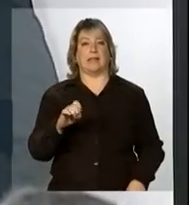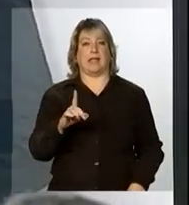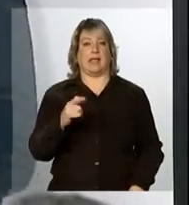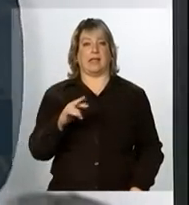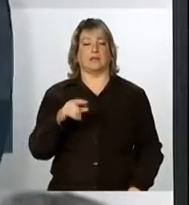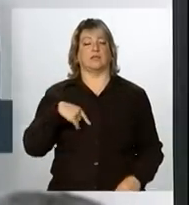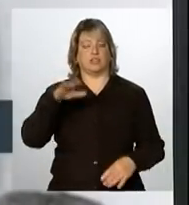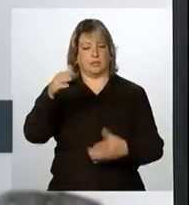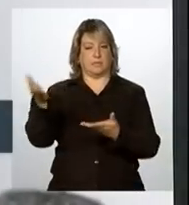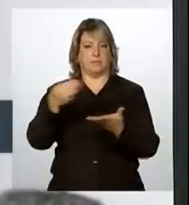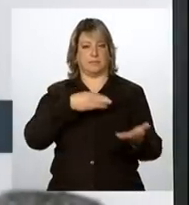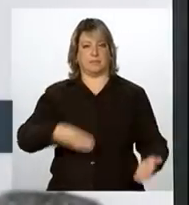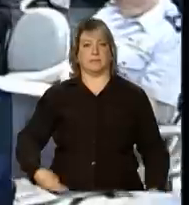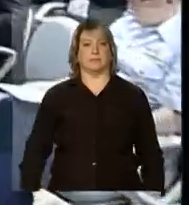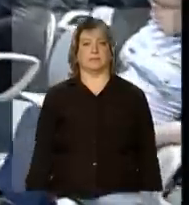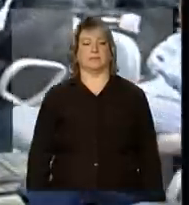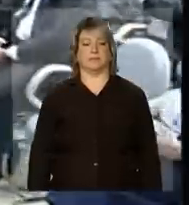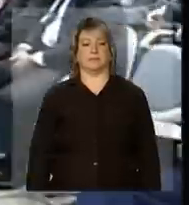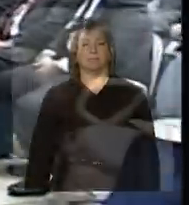Agnaldo Ribeiro.